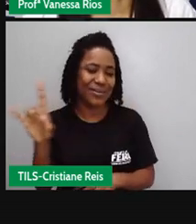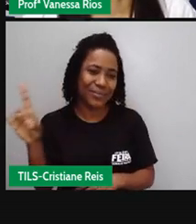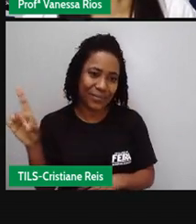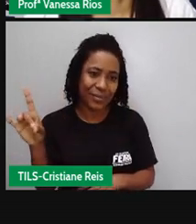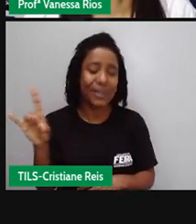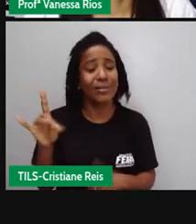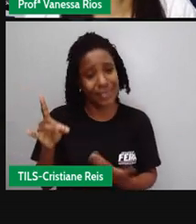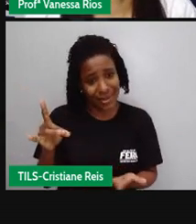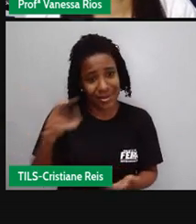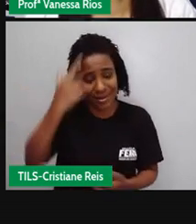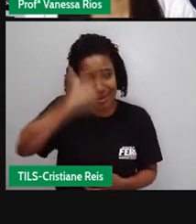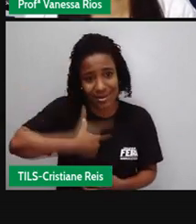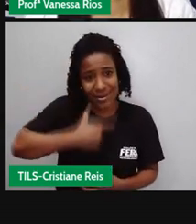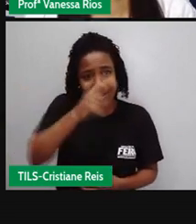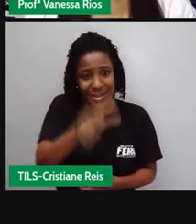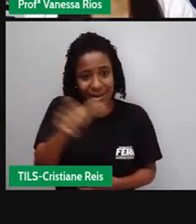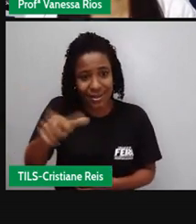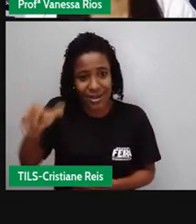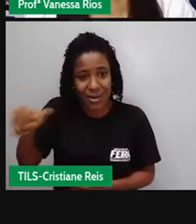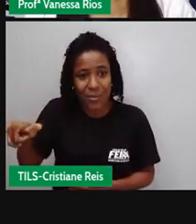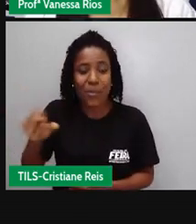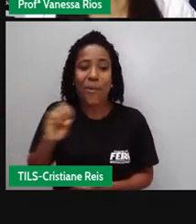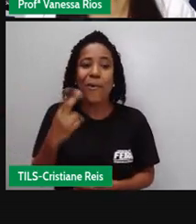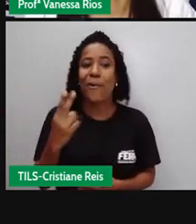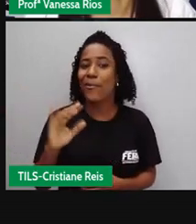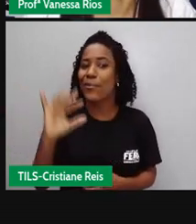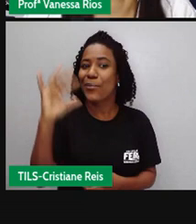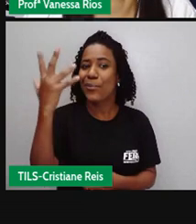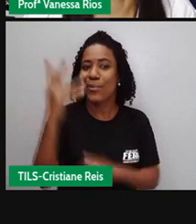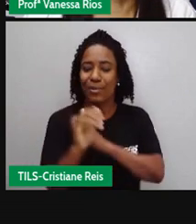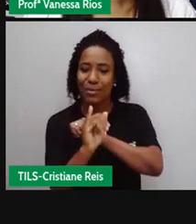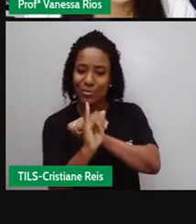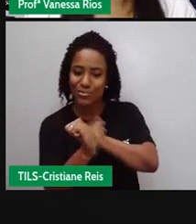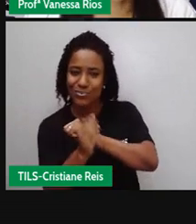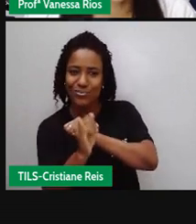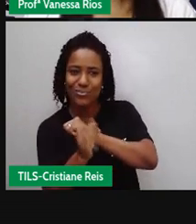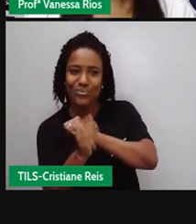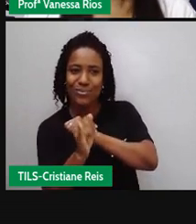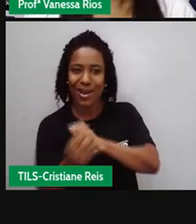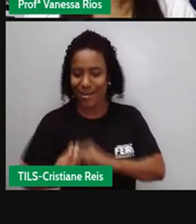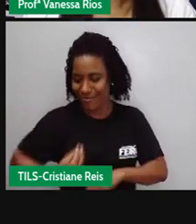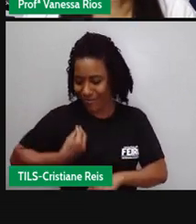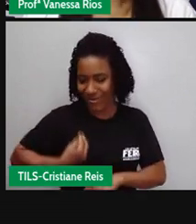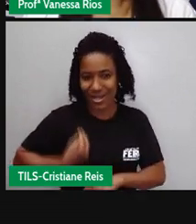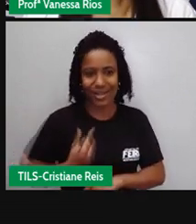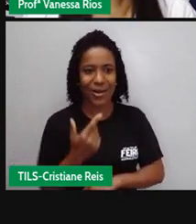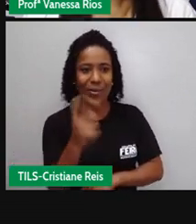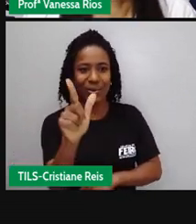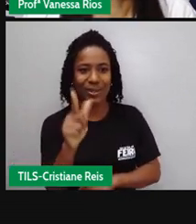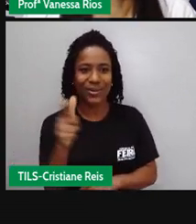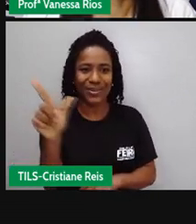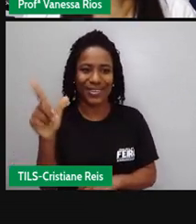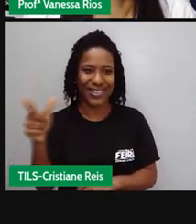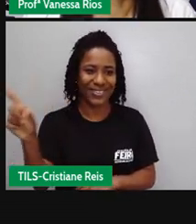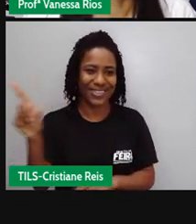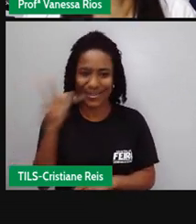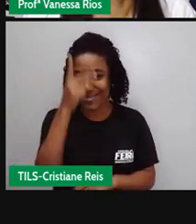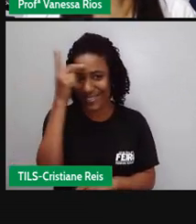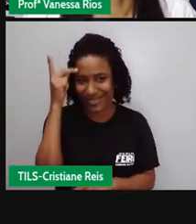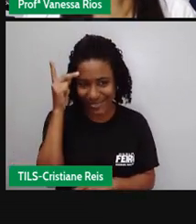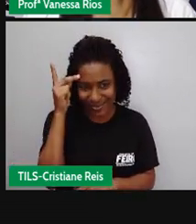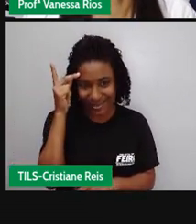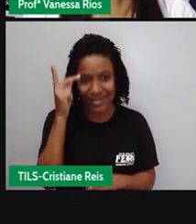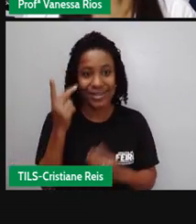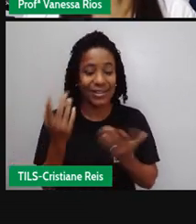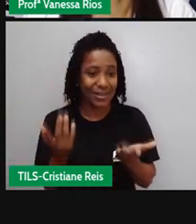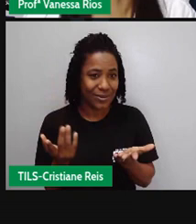observar a gente pode observar fatos narrados vividos por quem está aí à nossa volta mas é muito interessante observar um